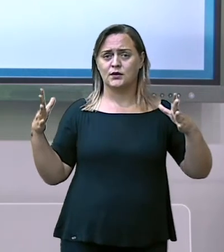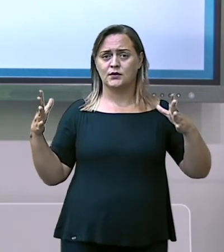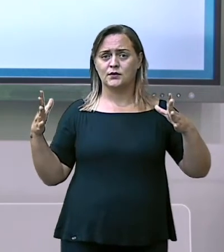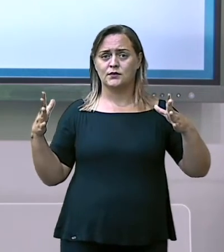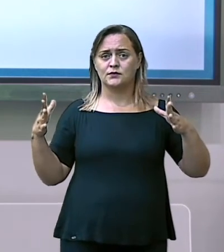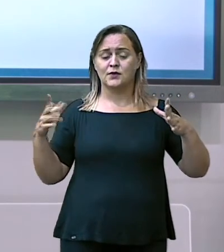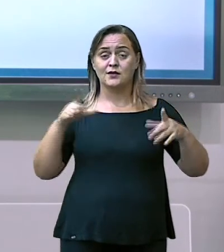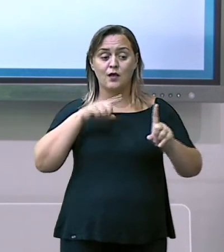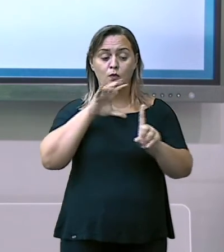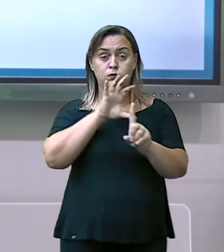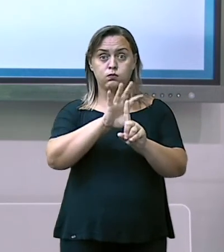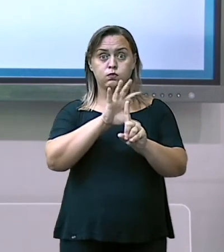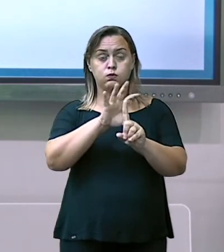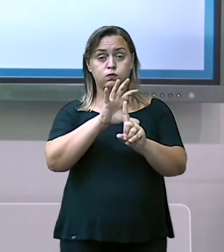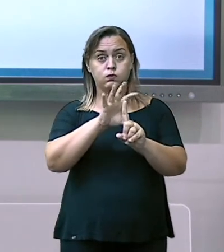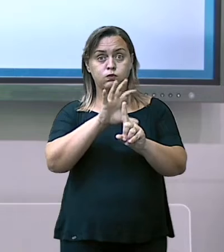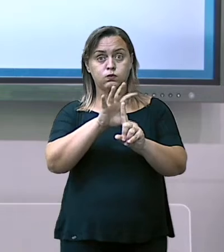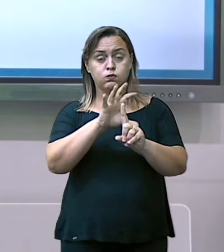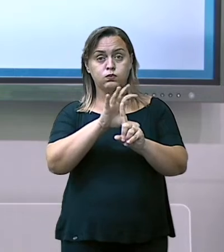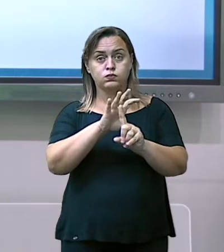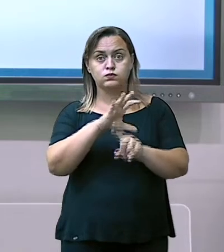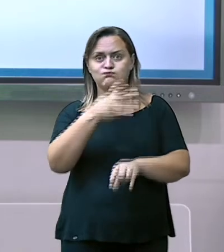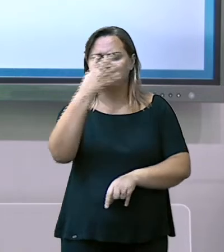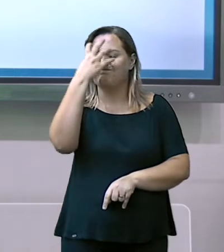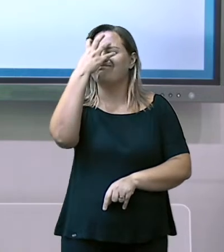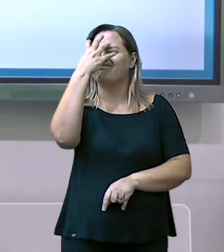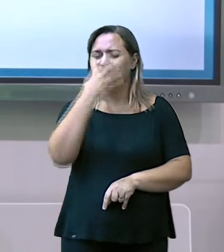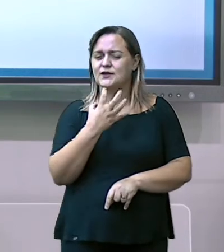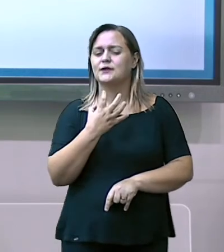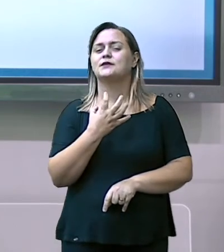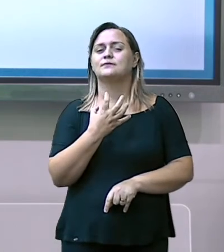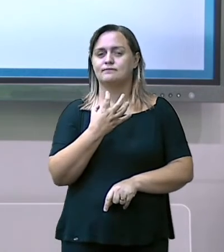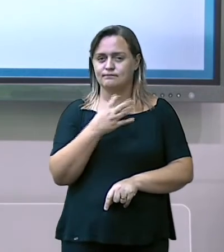para a sociedade. Ok?